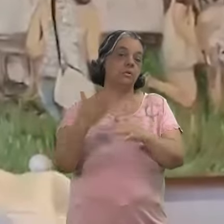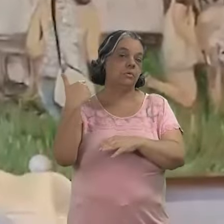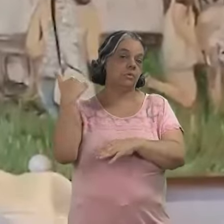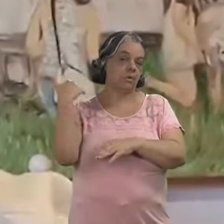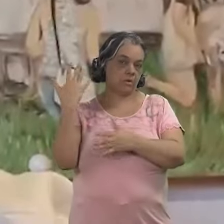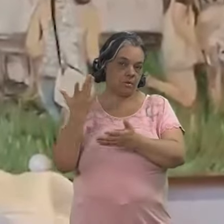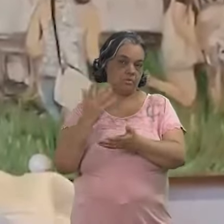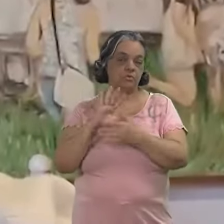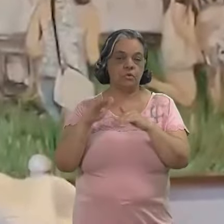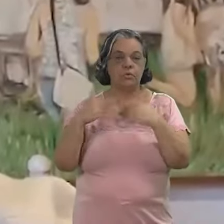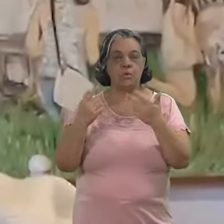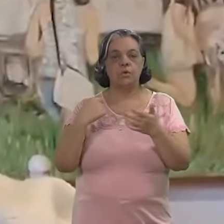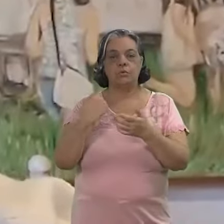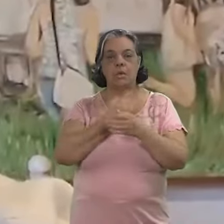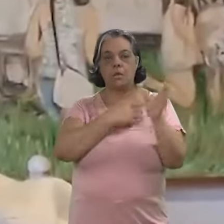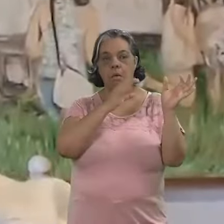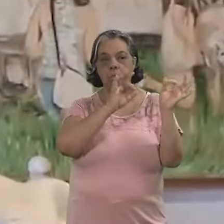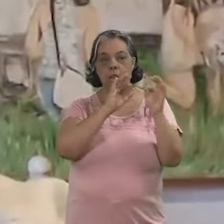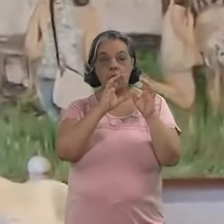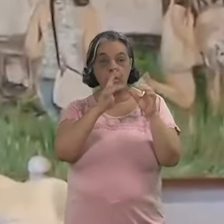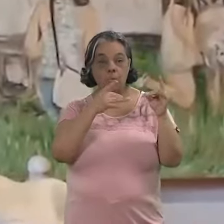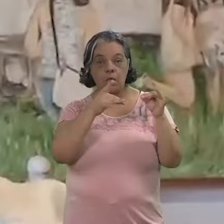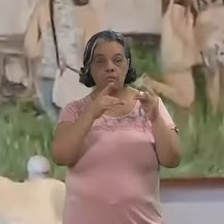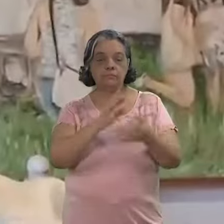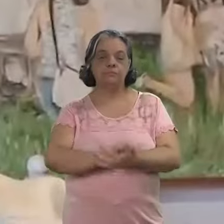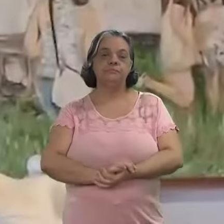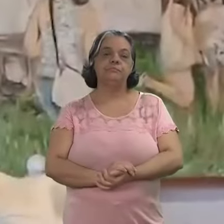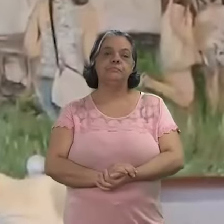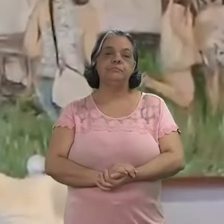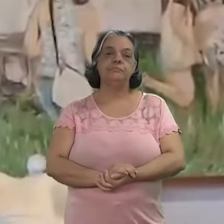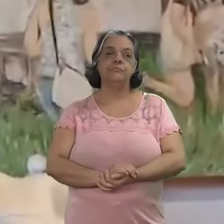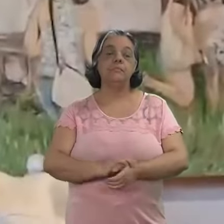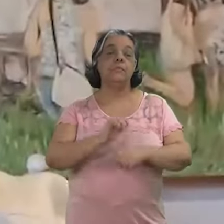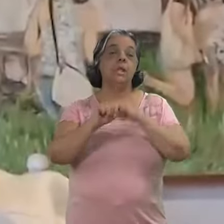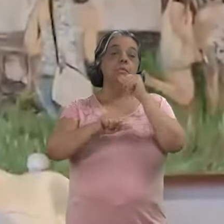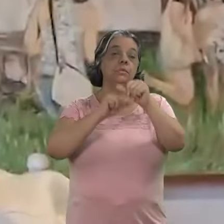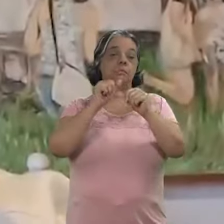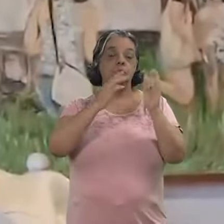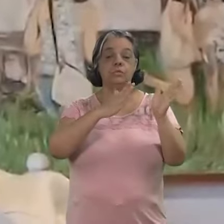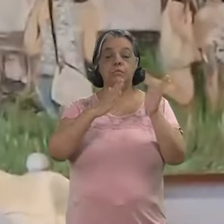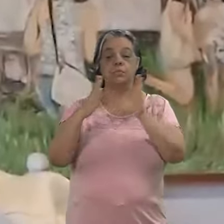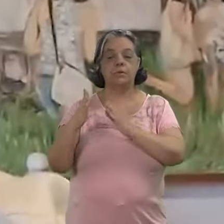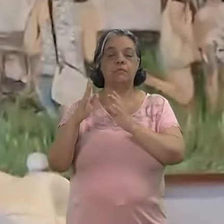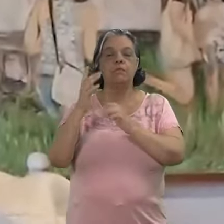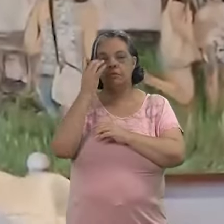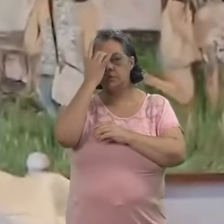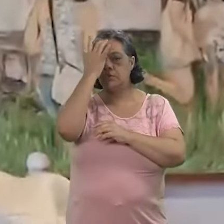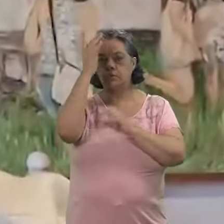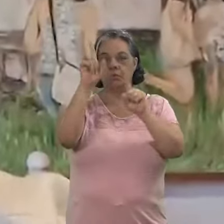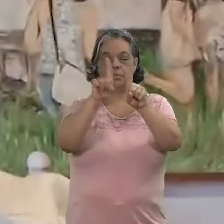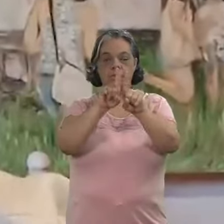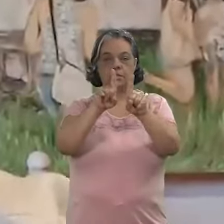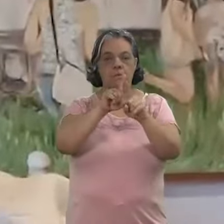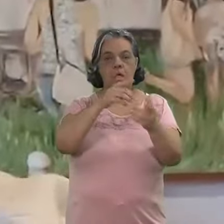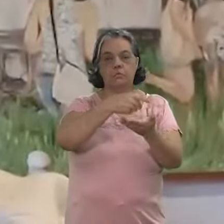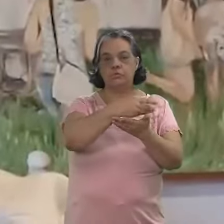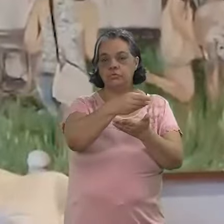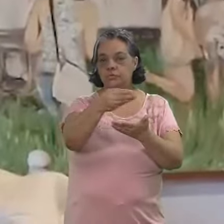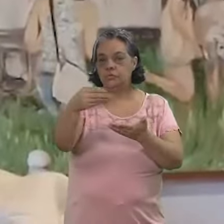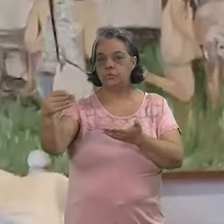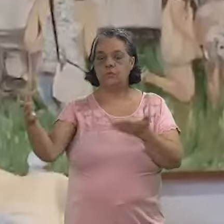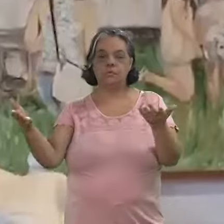barata do que antes quando era com a película. Essa mudança de plataforma também facilitou muito a